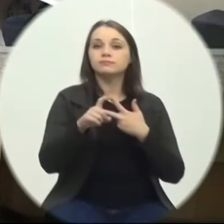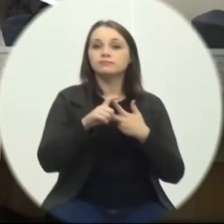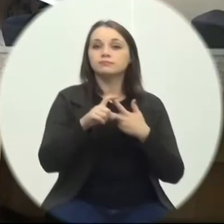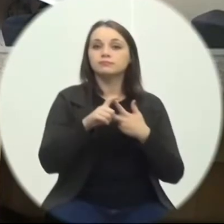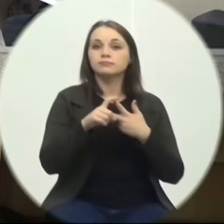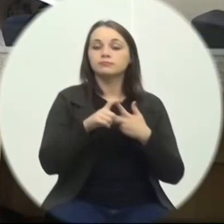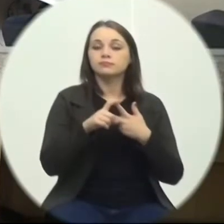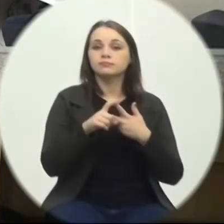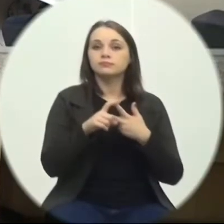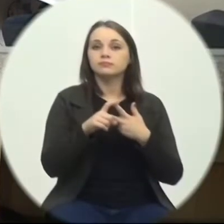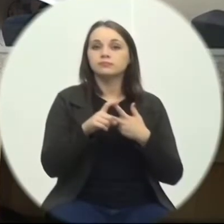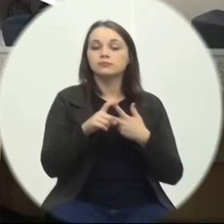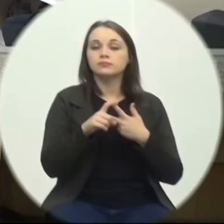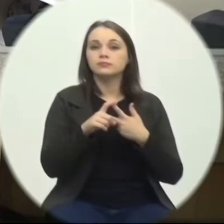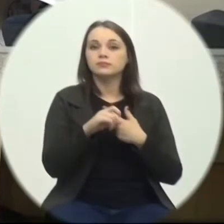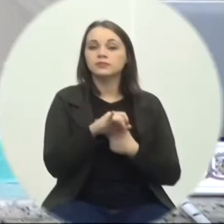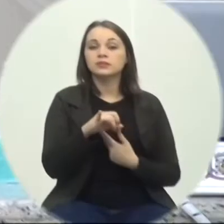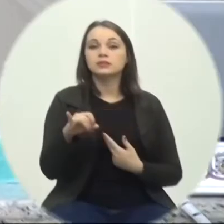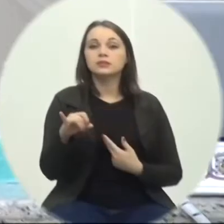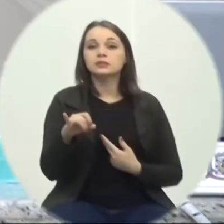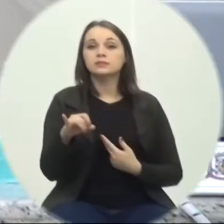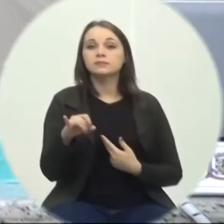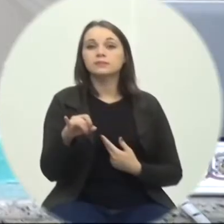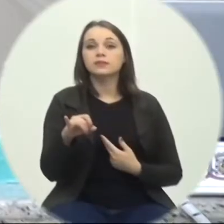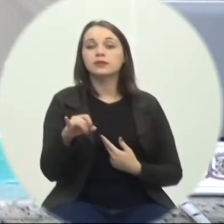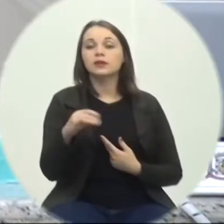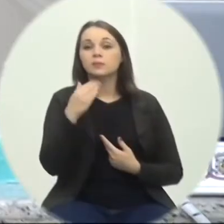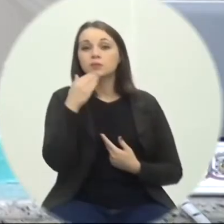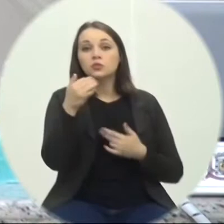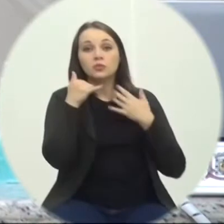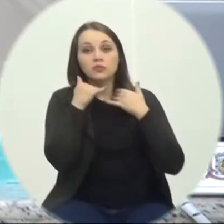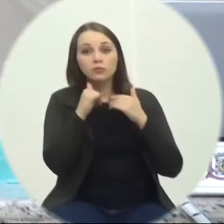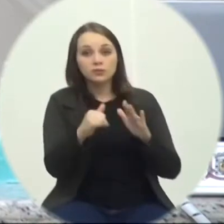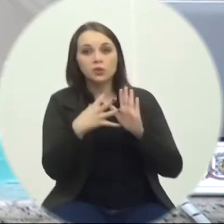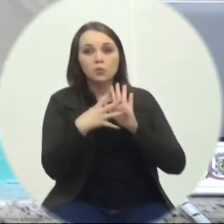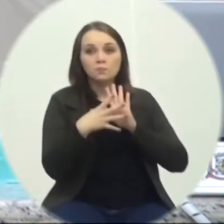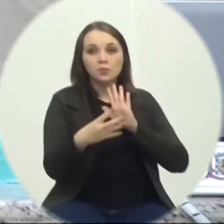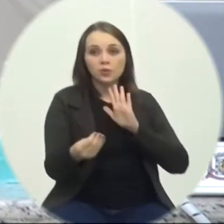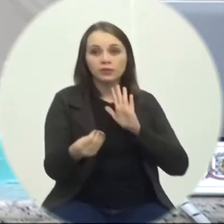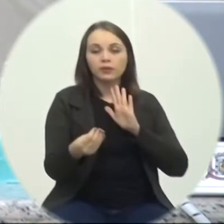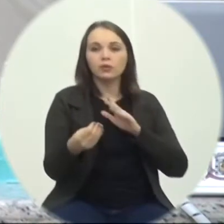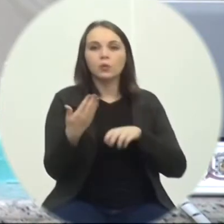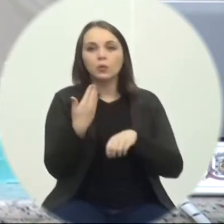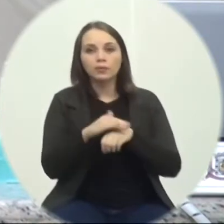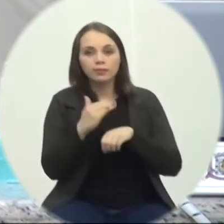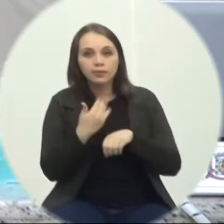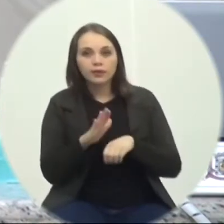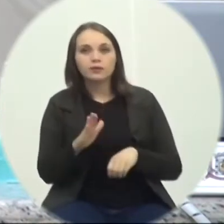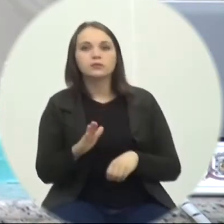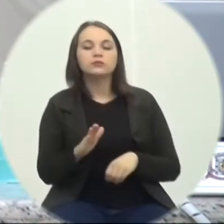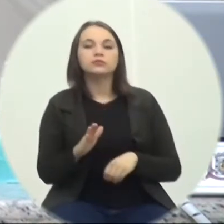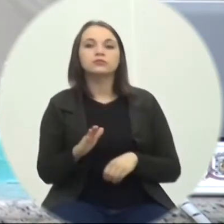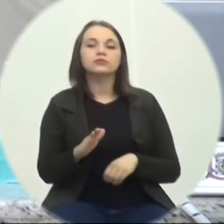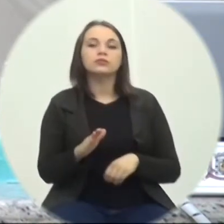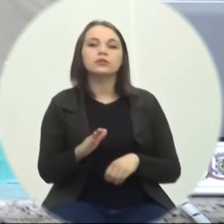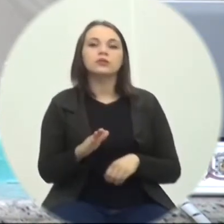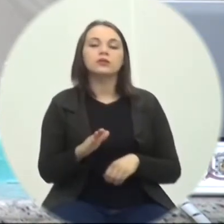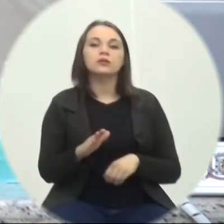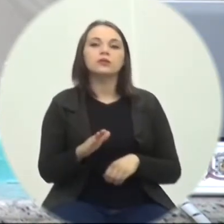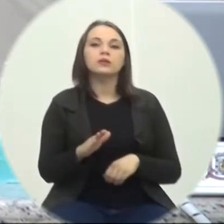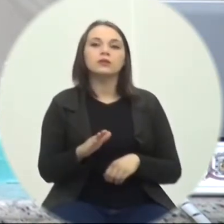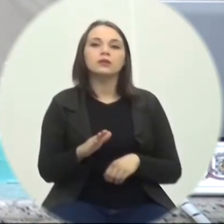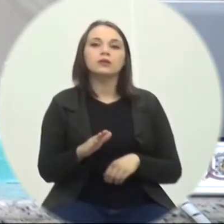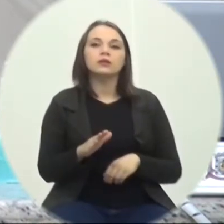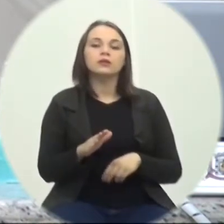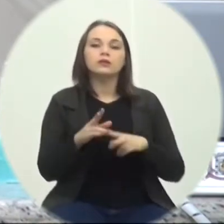executivo Municipal Questionando o seguinte Informações Sobre os modelos De testes Voltados Ao diagnóstico Utilizados pelo